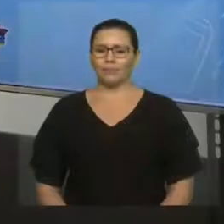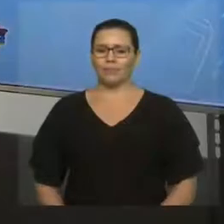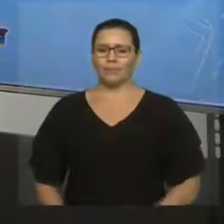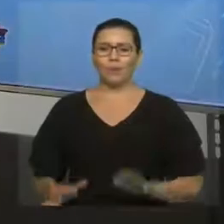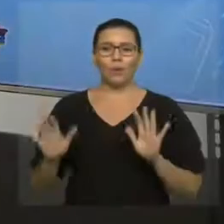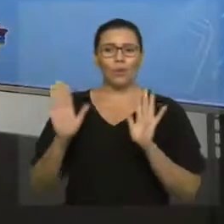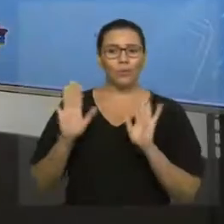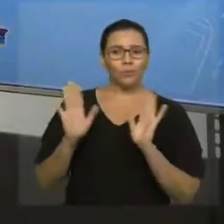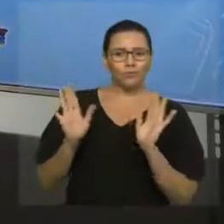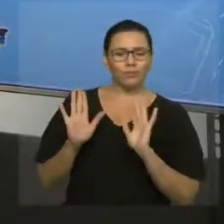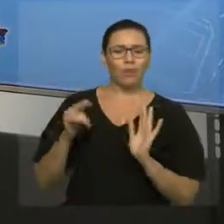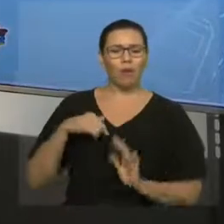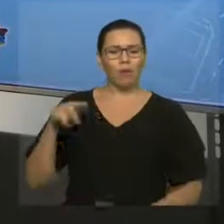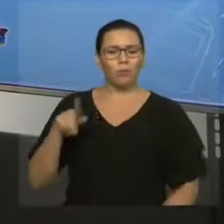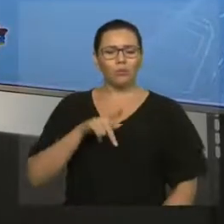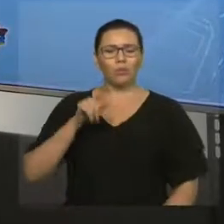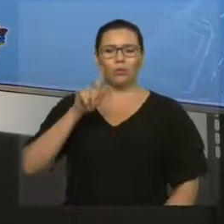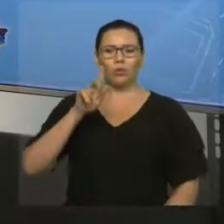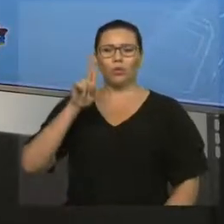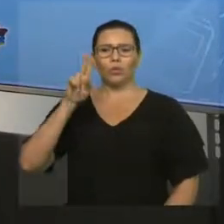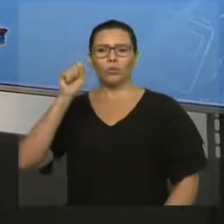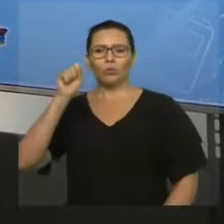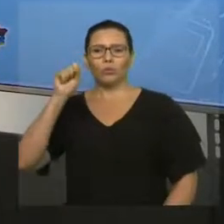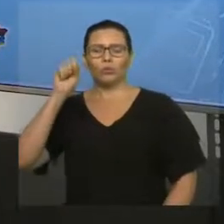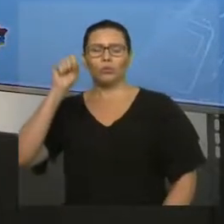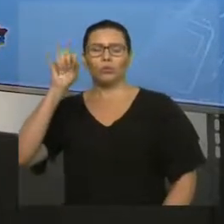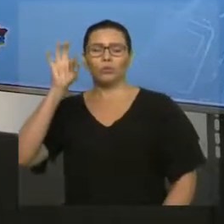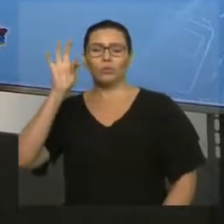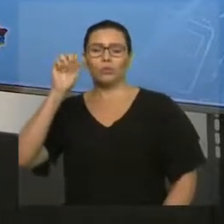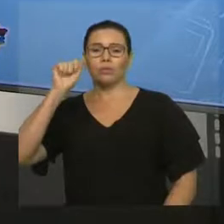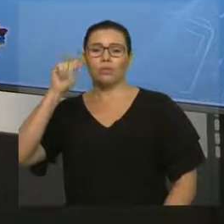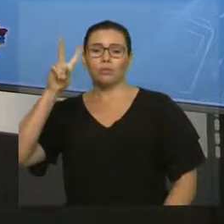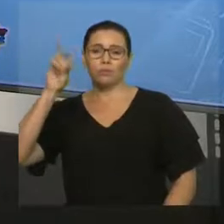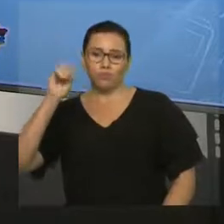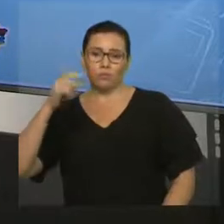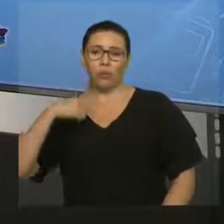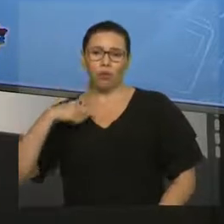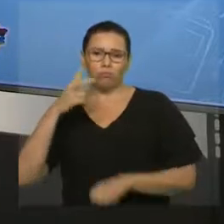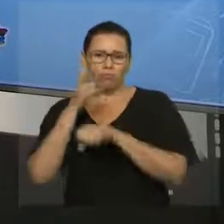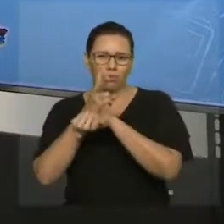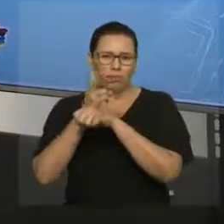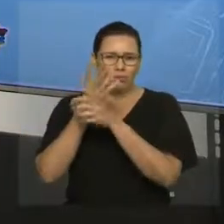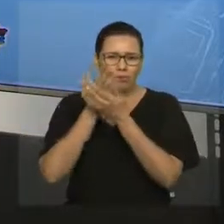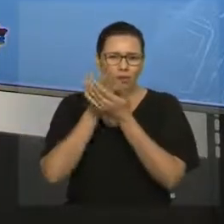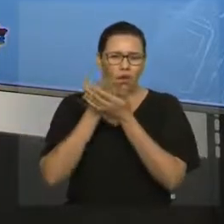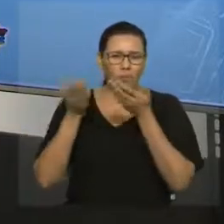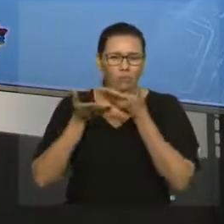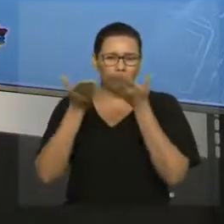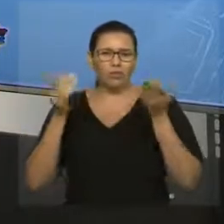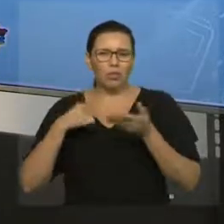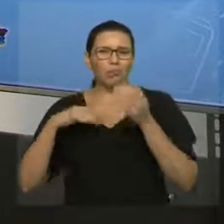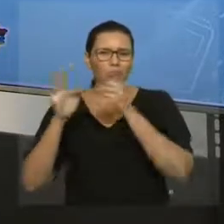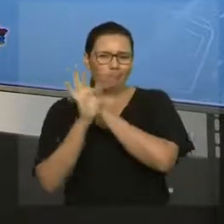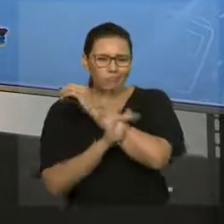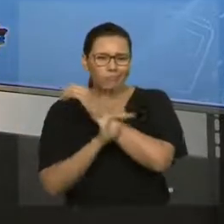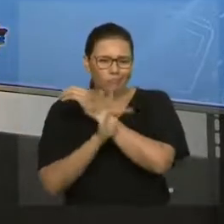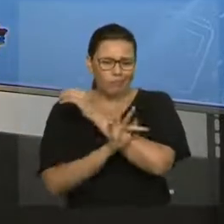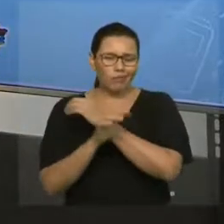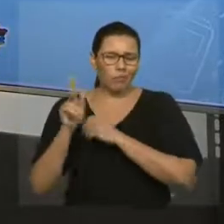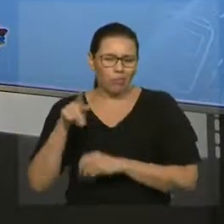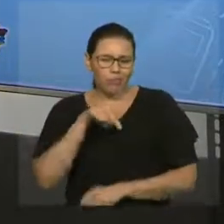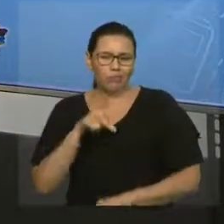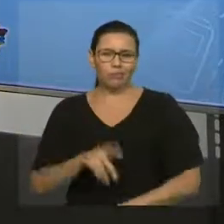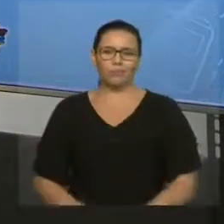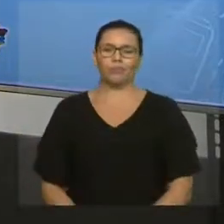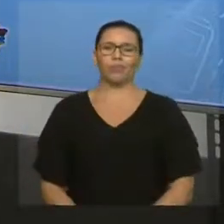Olá, Quarentenas, eu sou o professor Gustavo Pioski, professor de Física e estou aqui para gravar mais uma videoaula para vocês, ok? Hoje o nosso tema